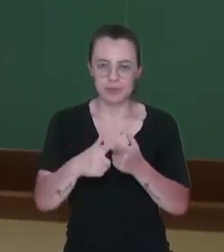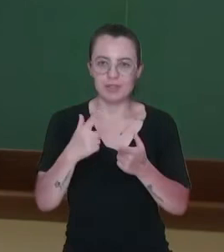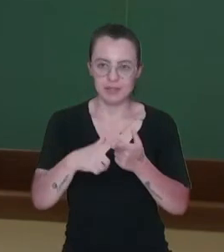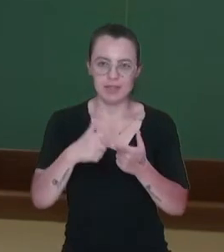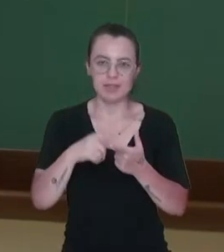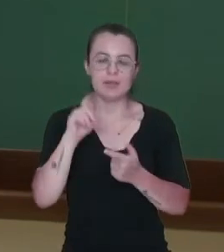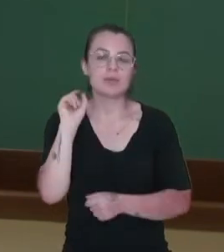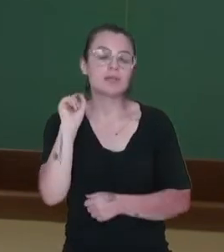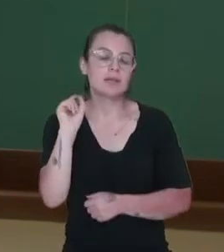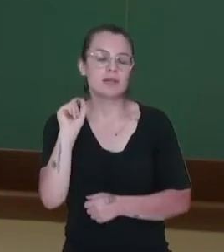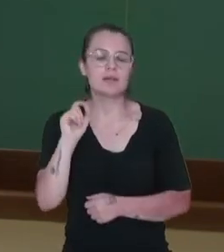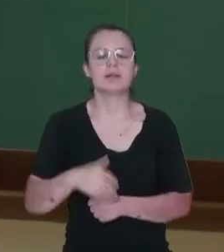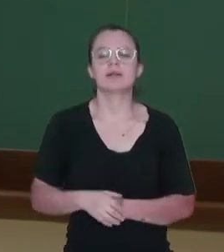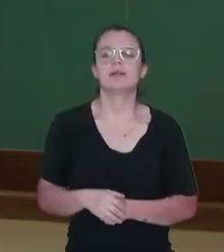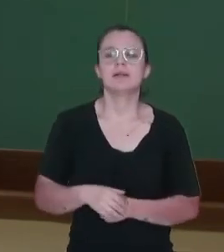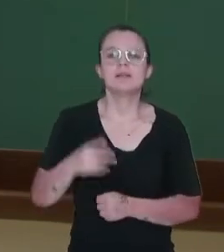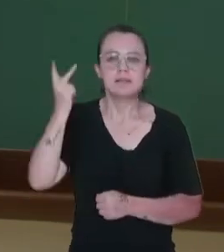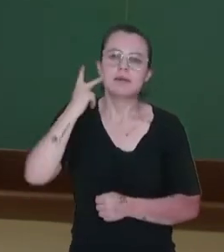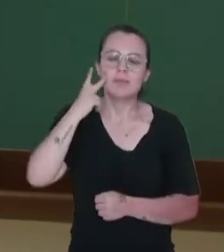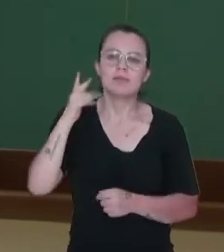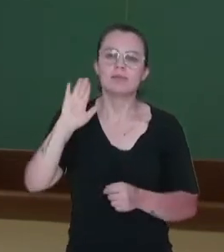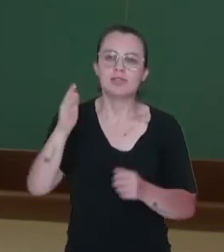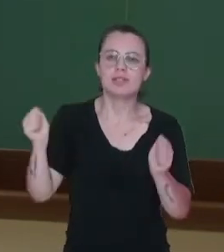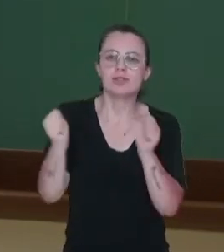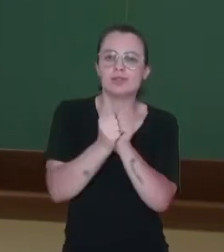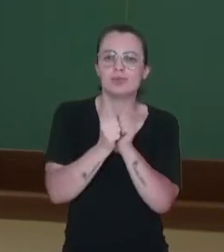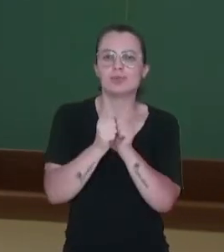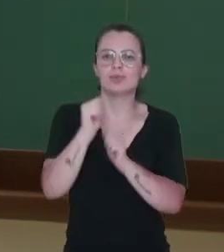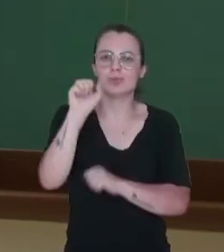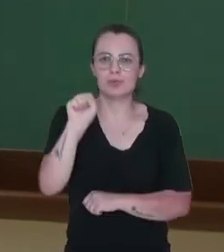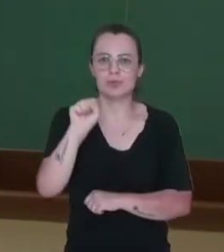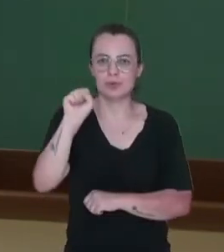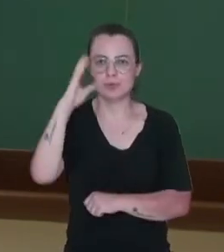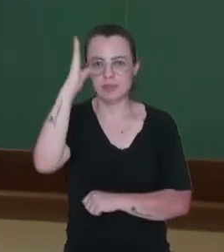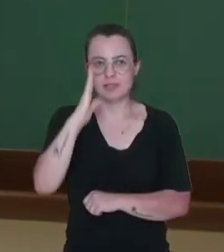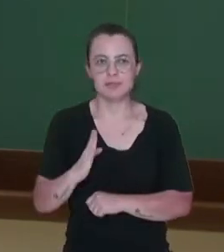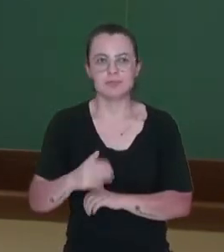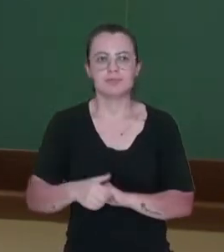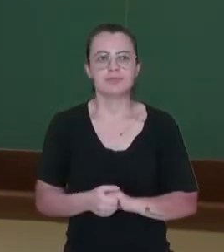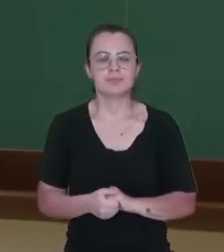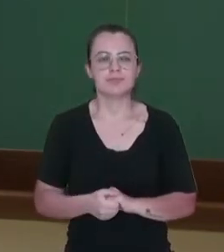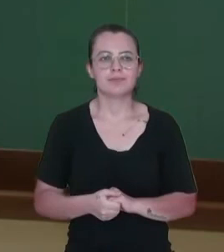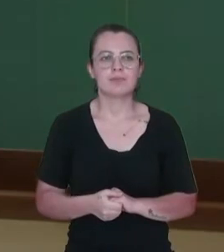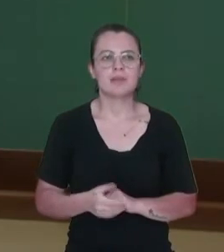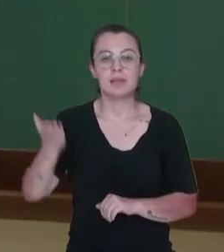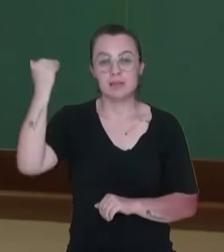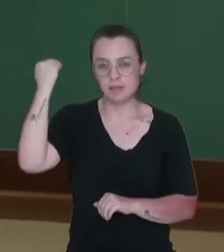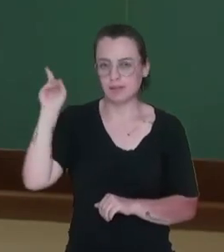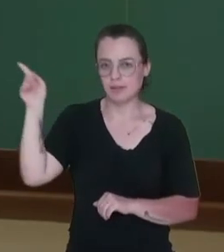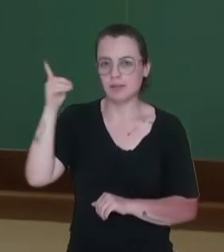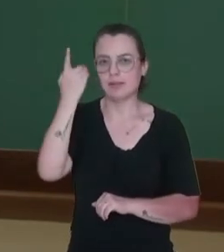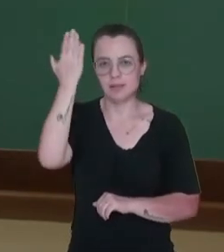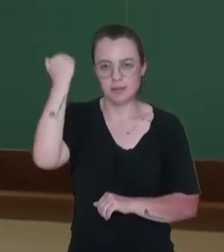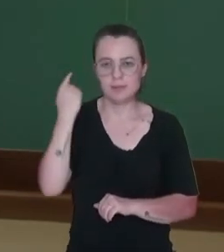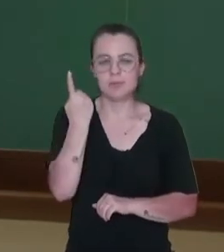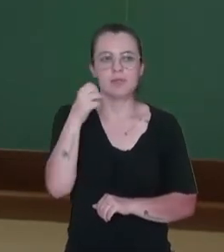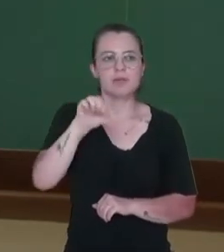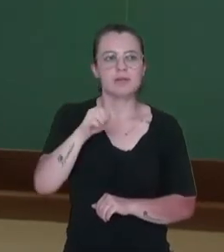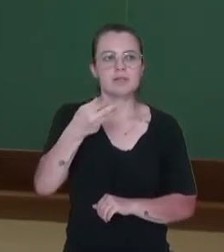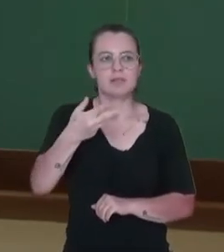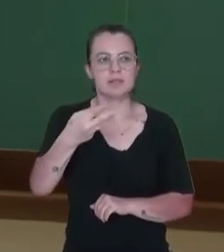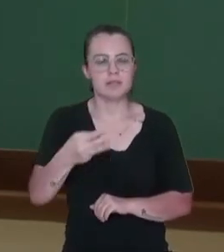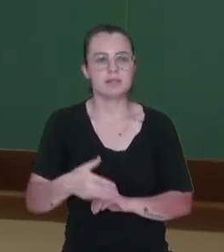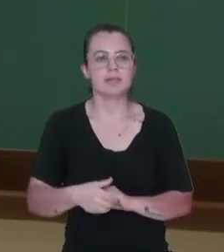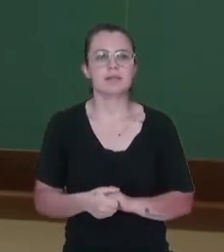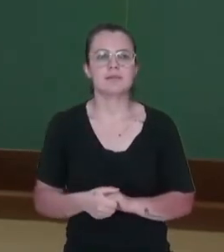à mesma região dos outros estados do sul do Brasil. Então, essa divisão de 1913, essa regionalização ali,